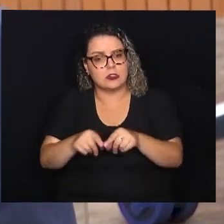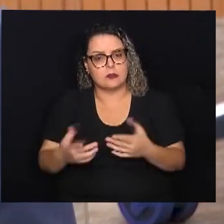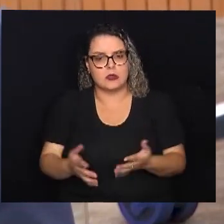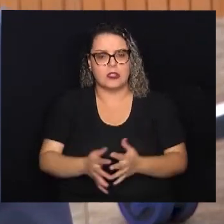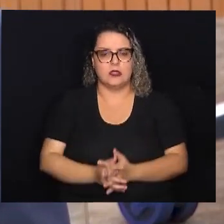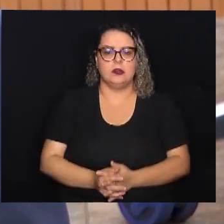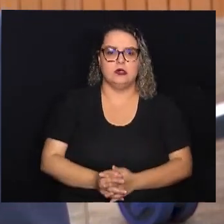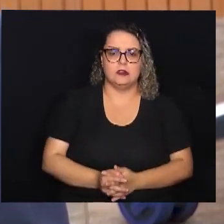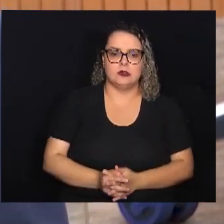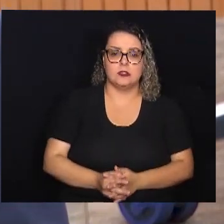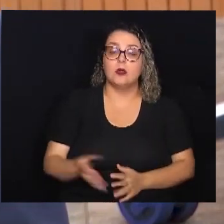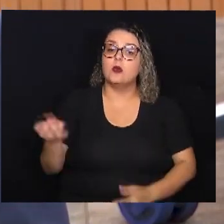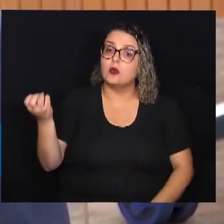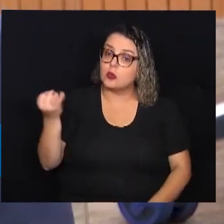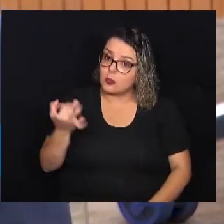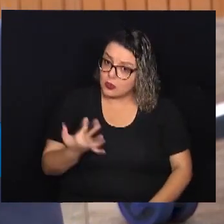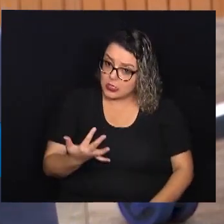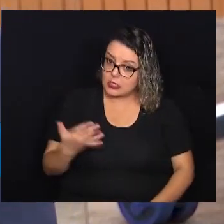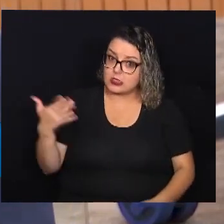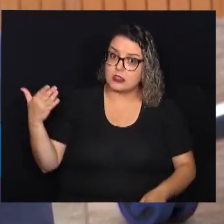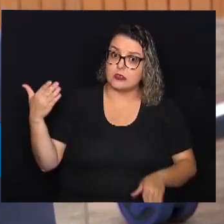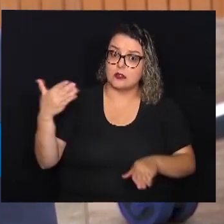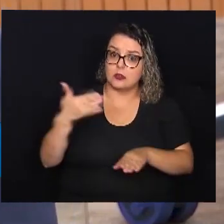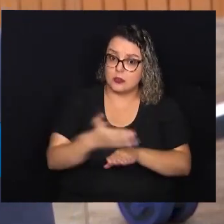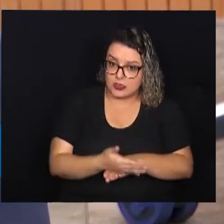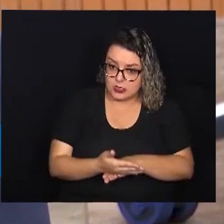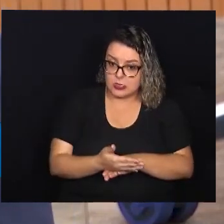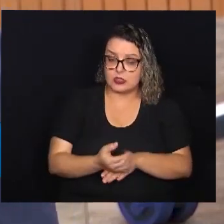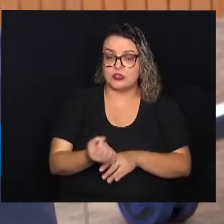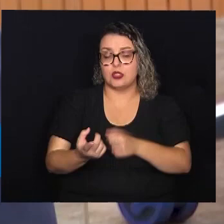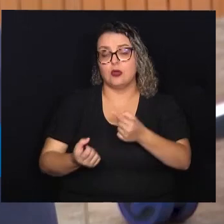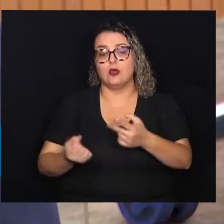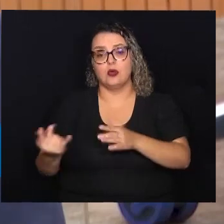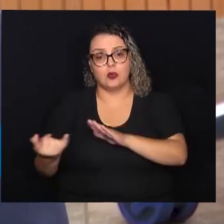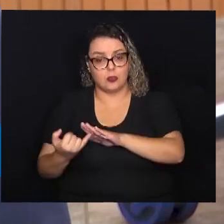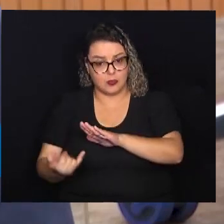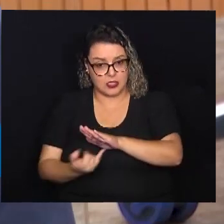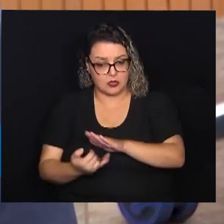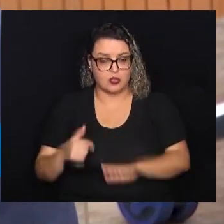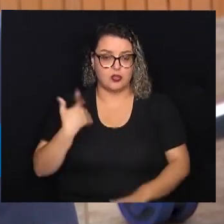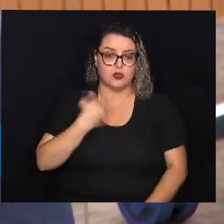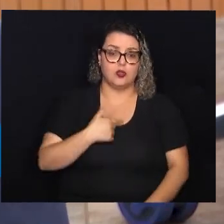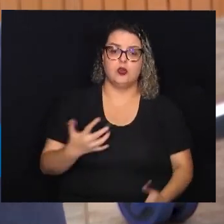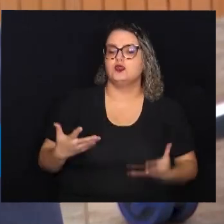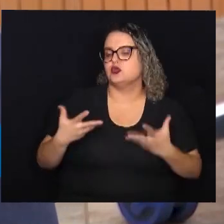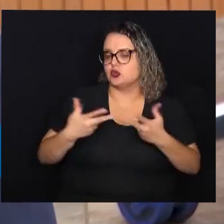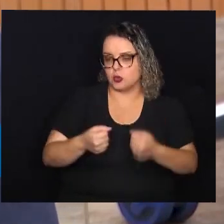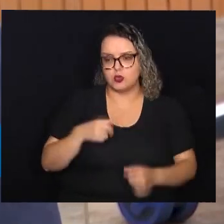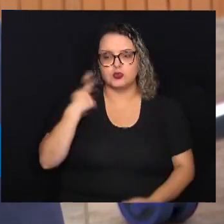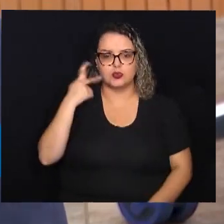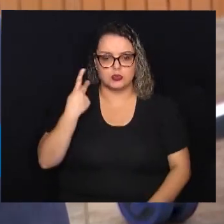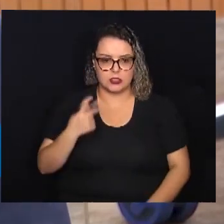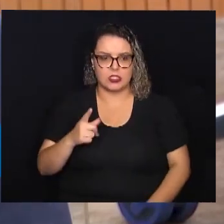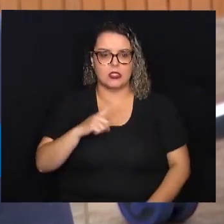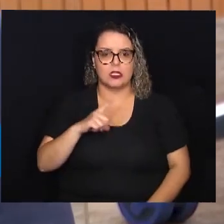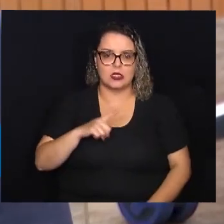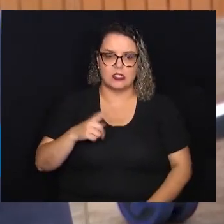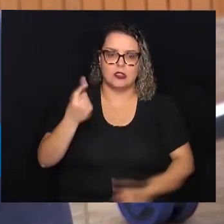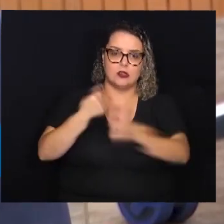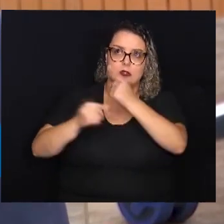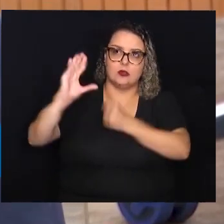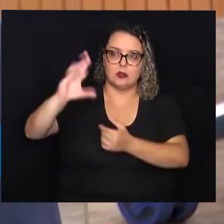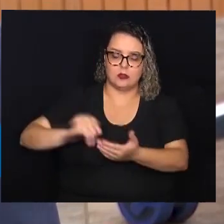quantas estão participando de alguma entidade. Nós agora, todos os vereadores, estão tendo